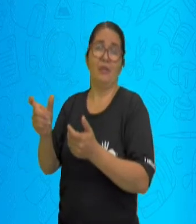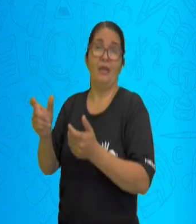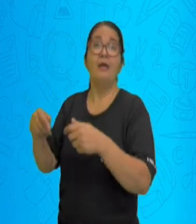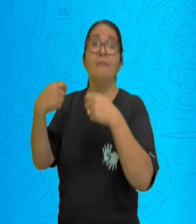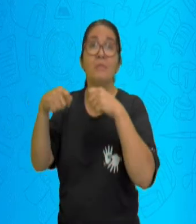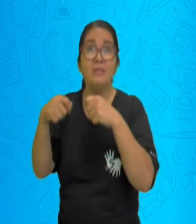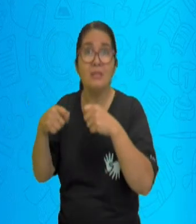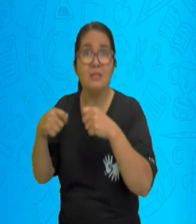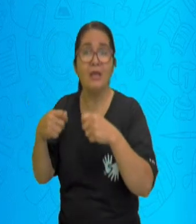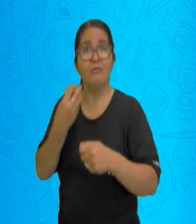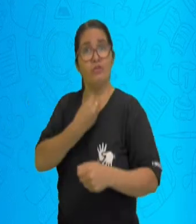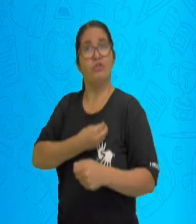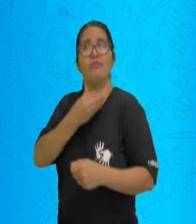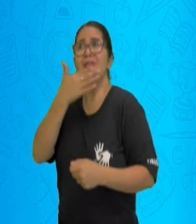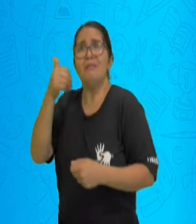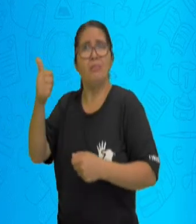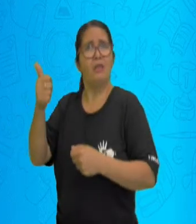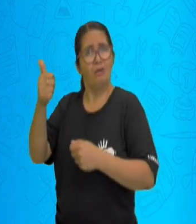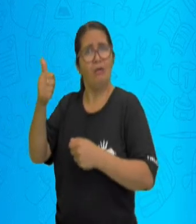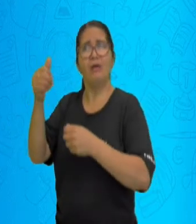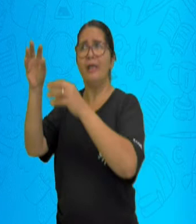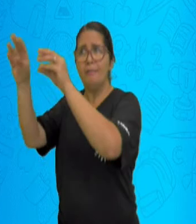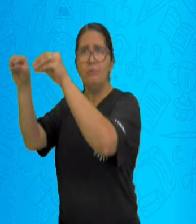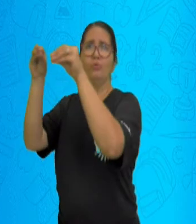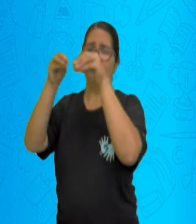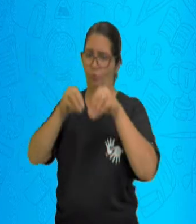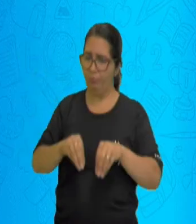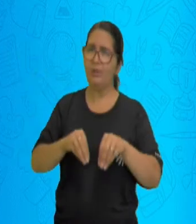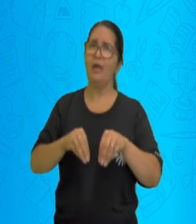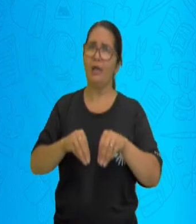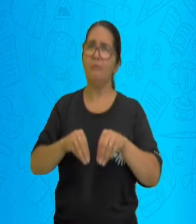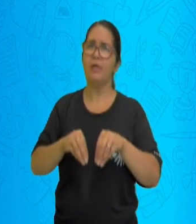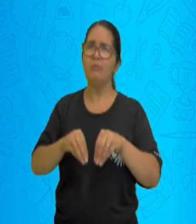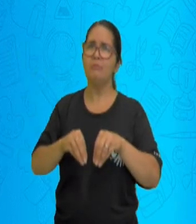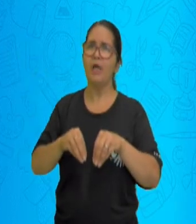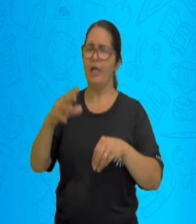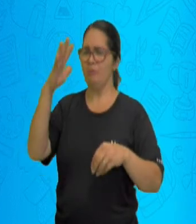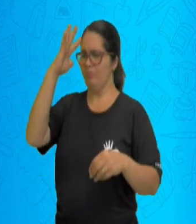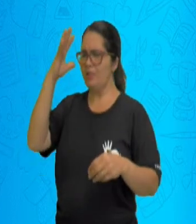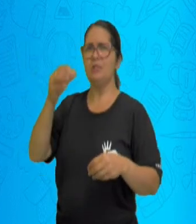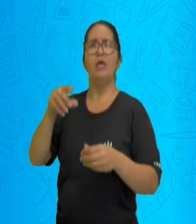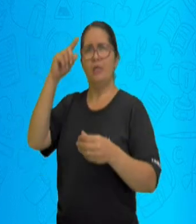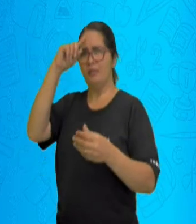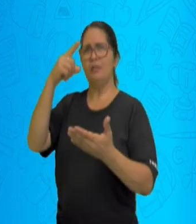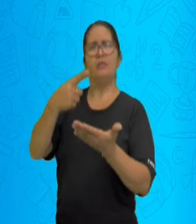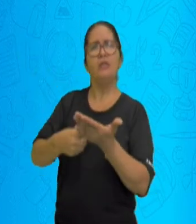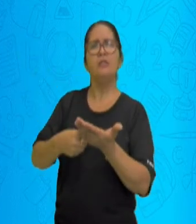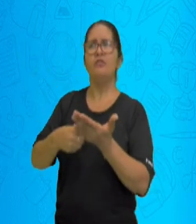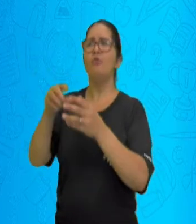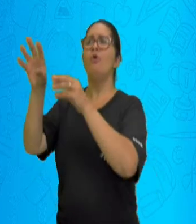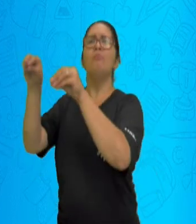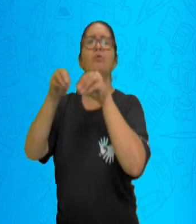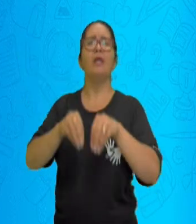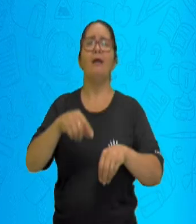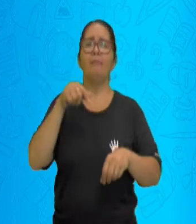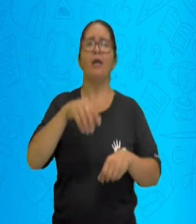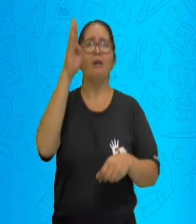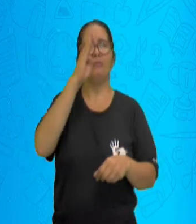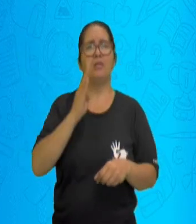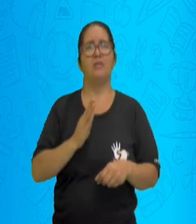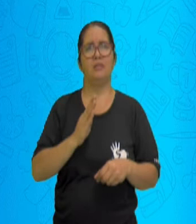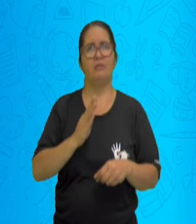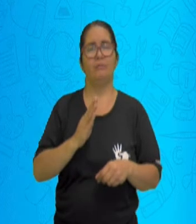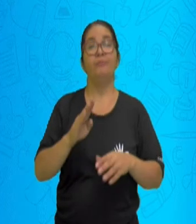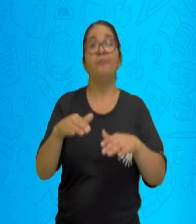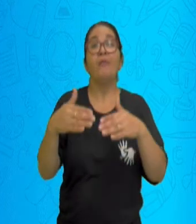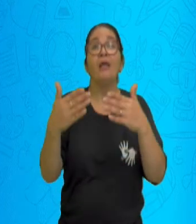especializaram-se na produção de policulturas alimentícias. O que seria essa policultura alimentícias? Eles vieram